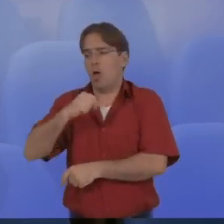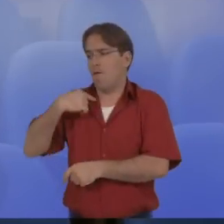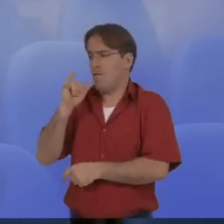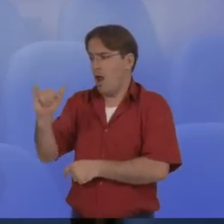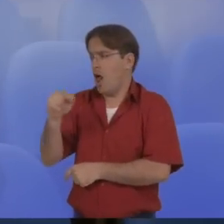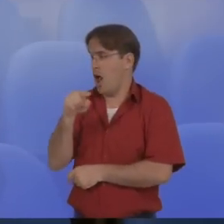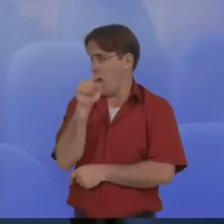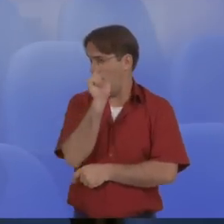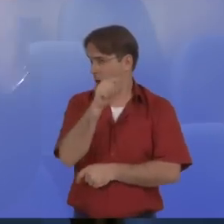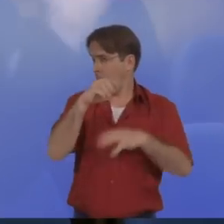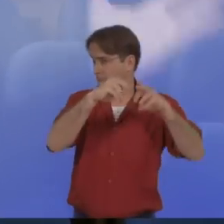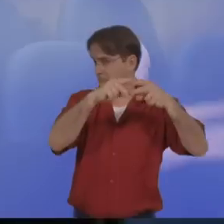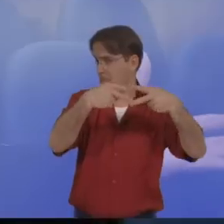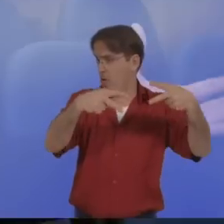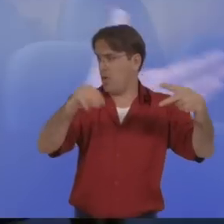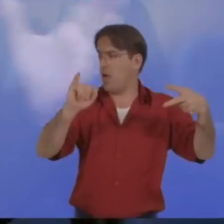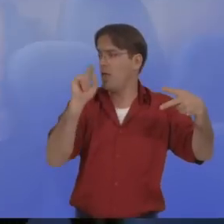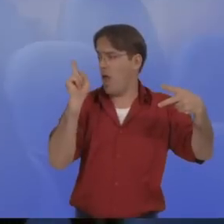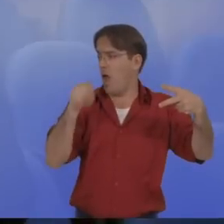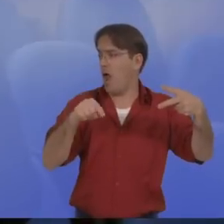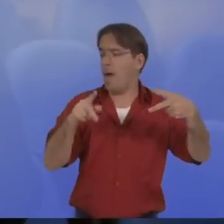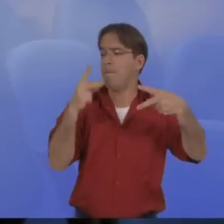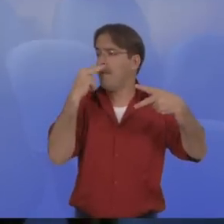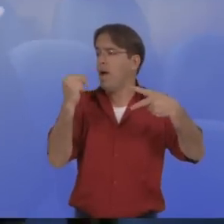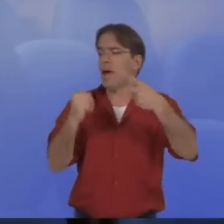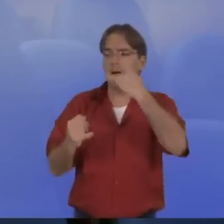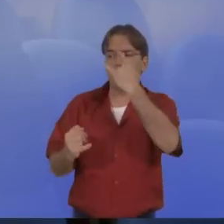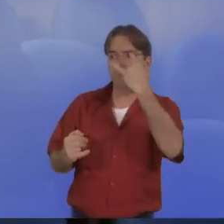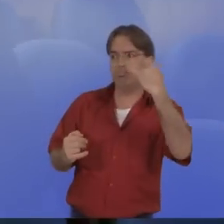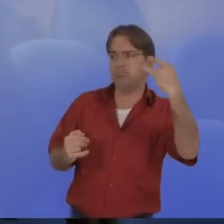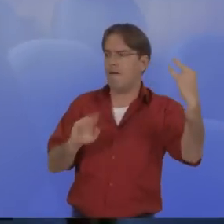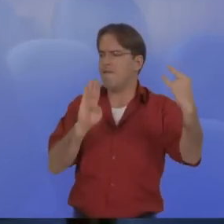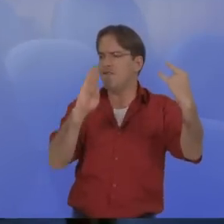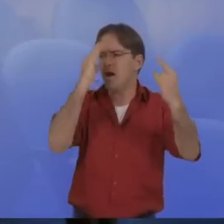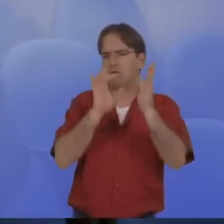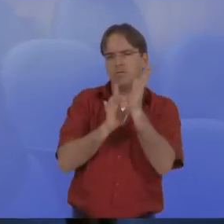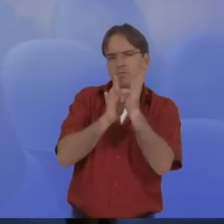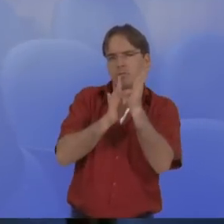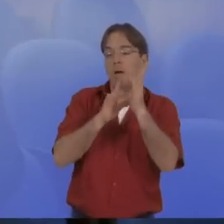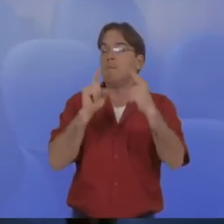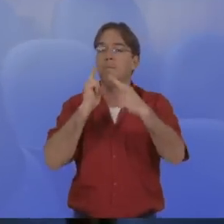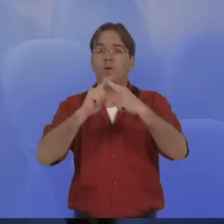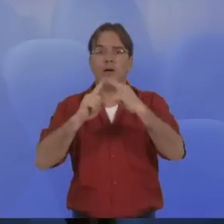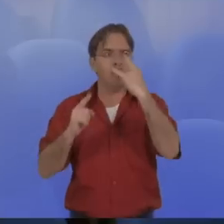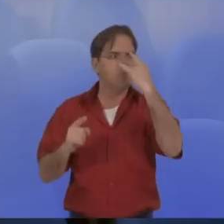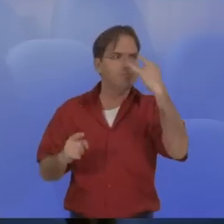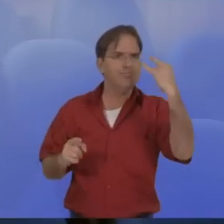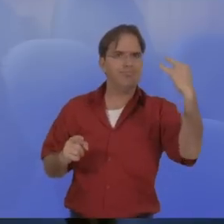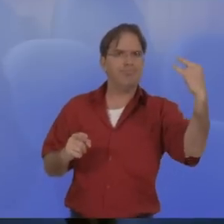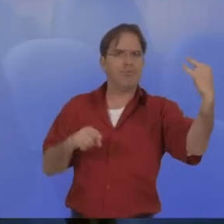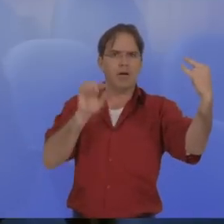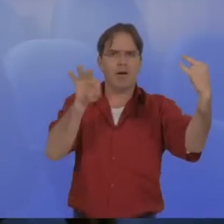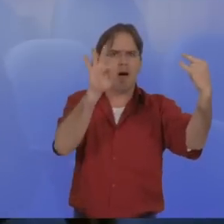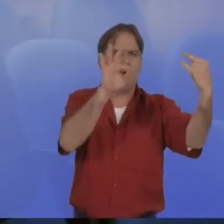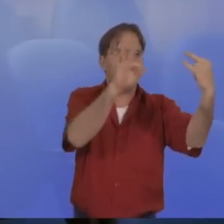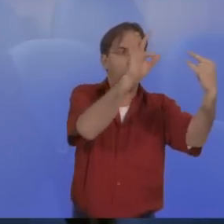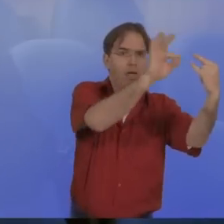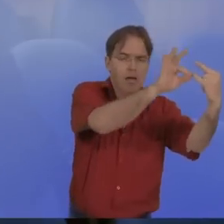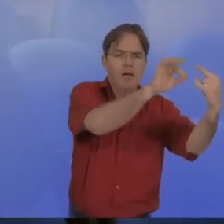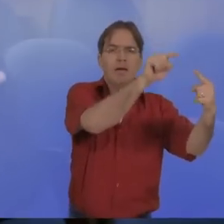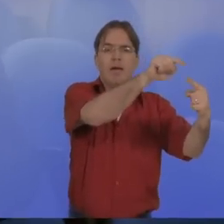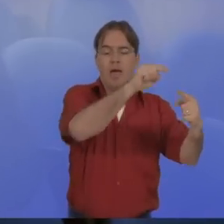proteína, ela é um cavalo de troia, porque ela atrai a fêmea para colocar seus ovos no local que ela está.